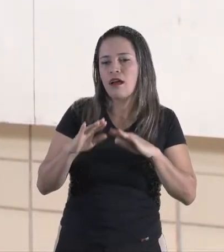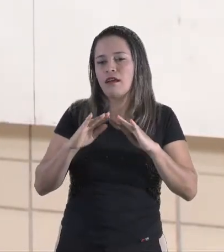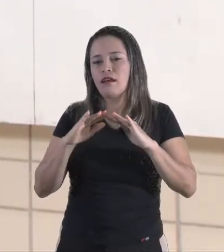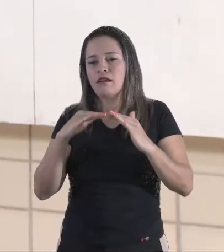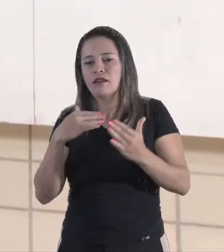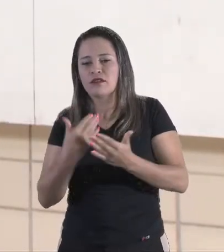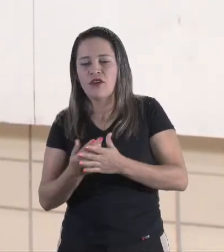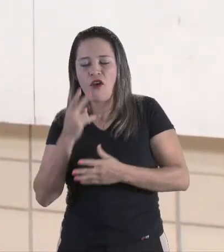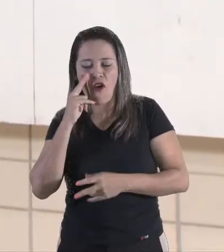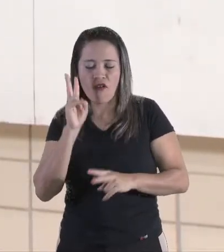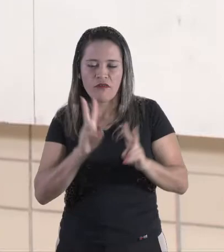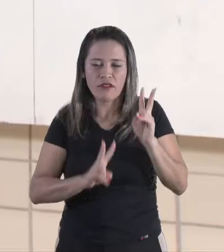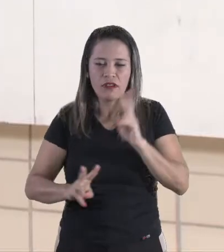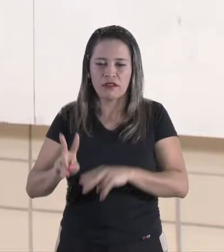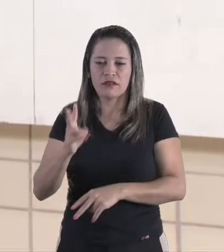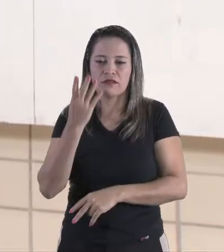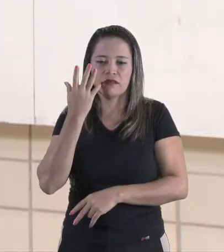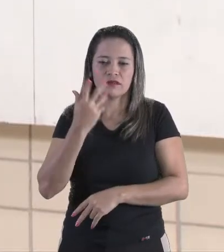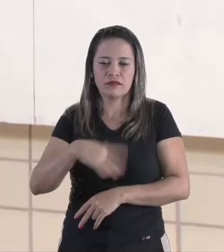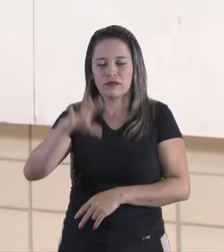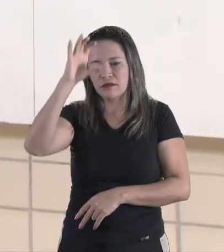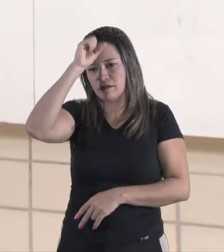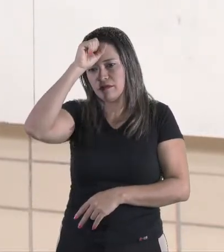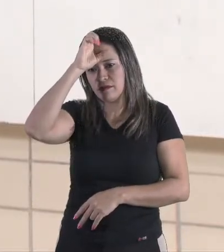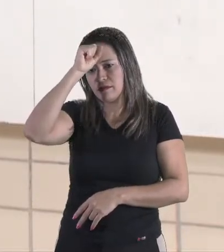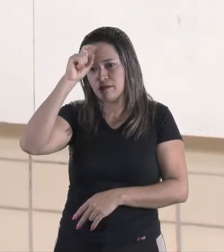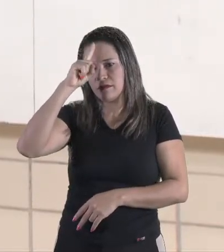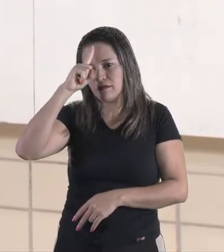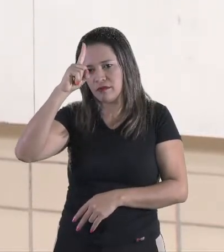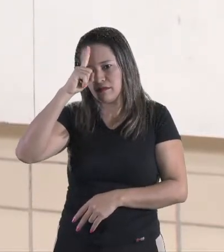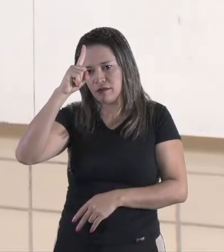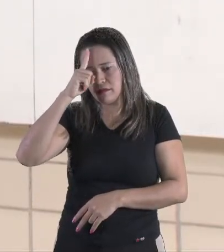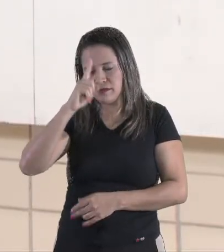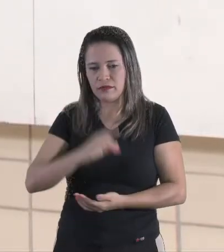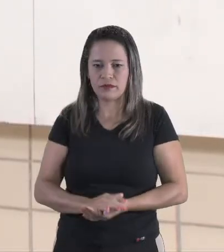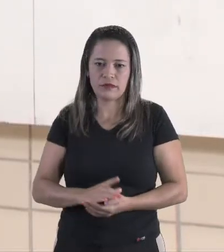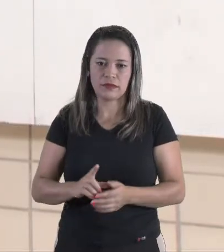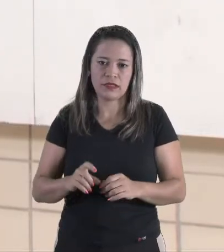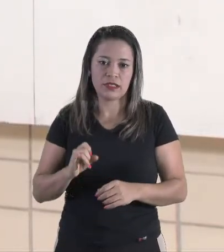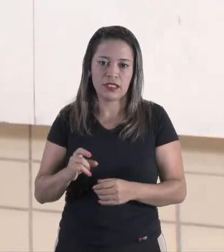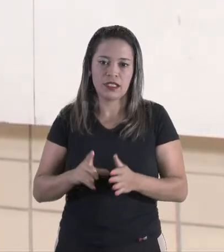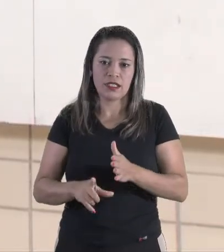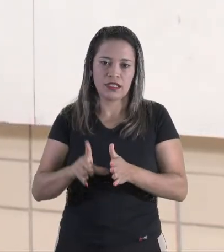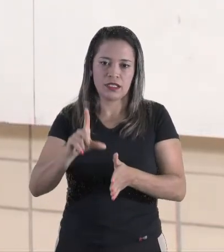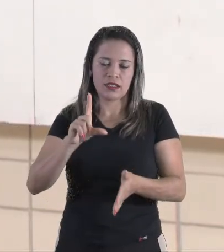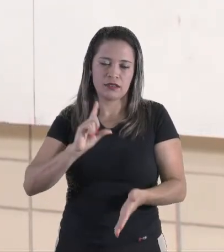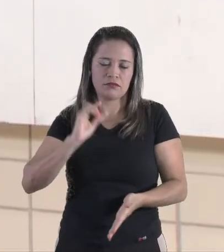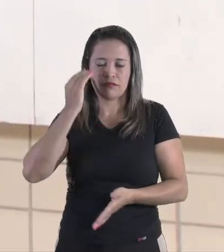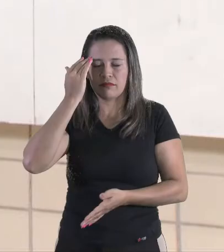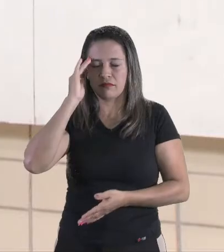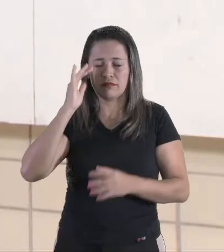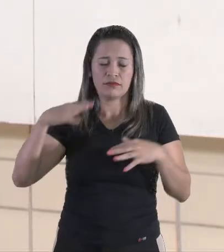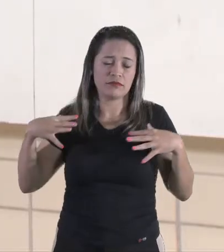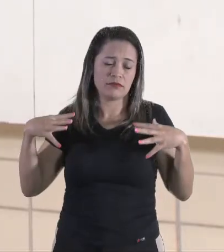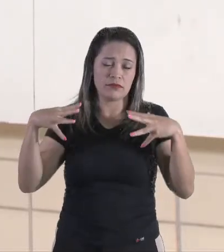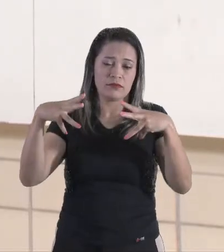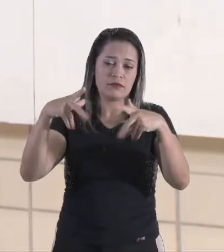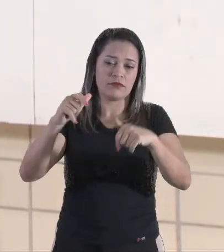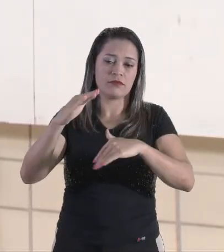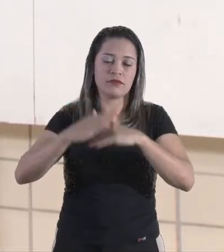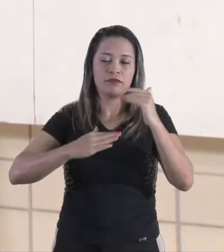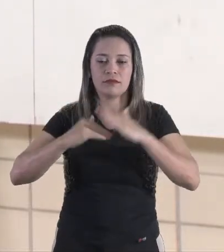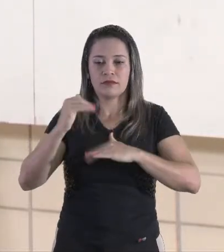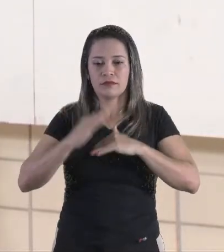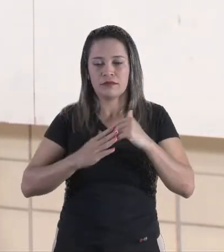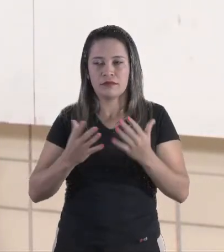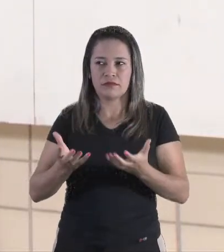vendo as crianças, aprendendo todos os dias. E antes, já que vocês entenderam tudo sobre profissão,